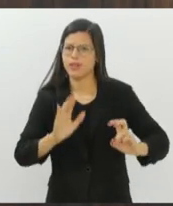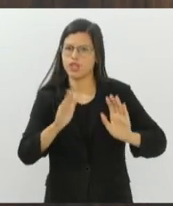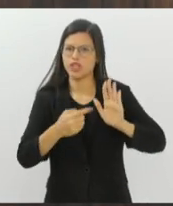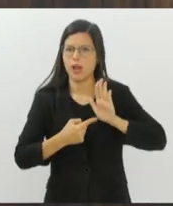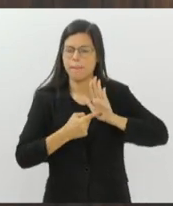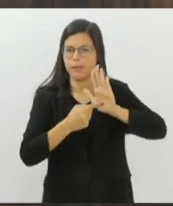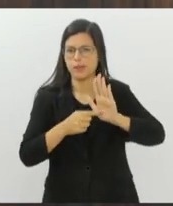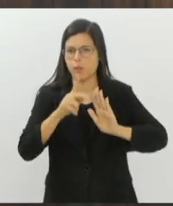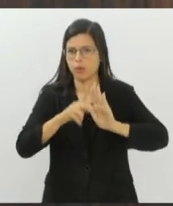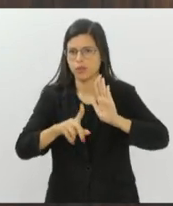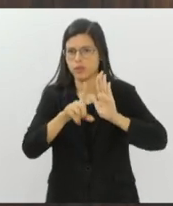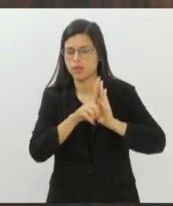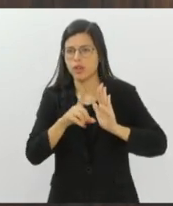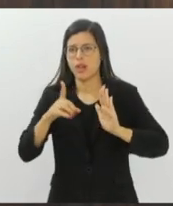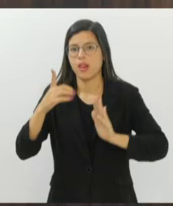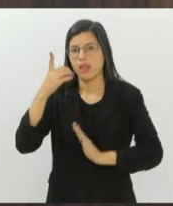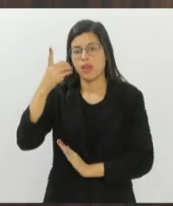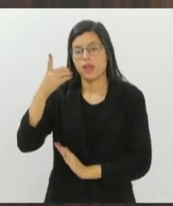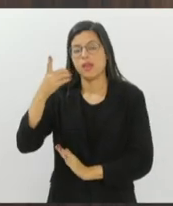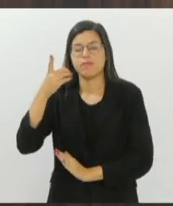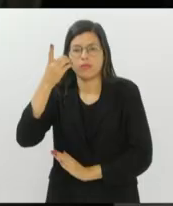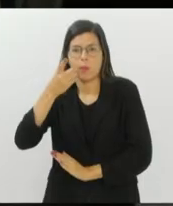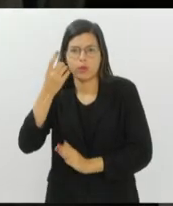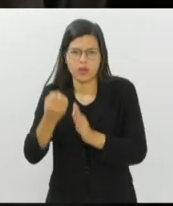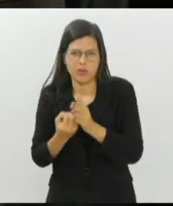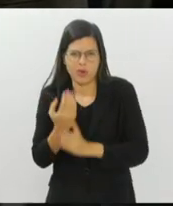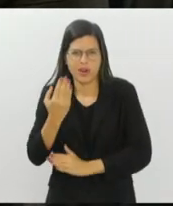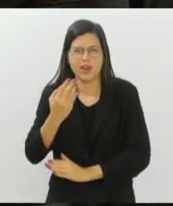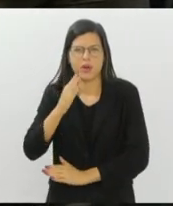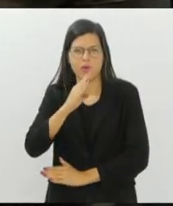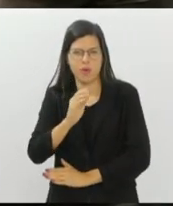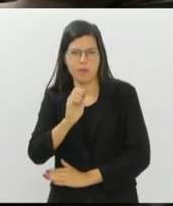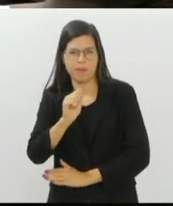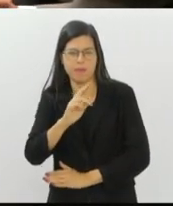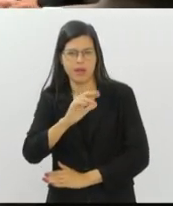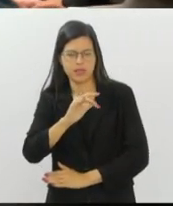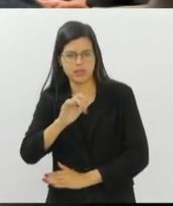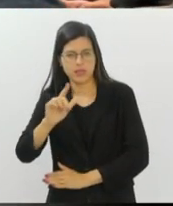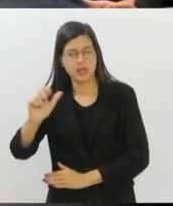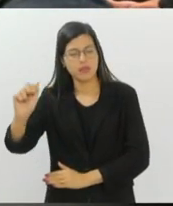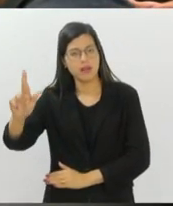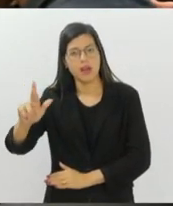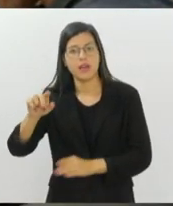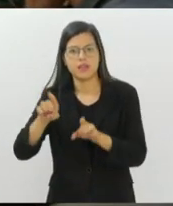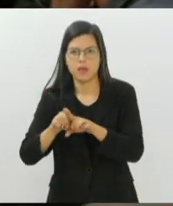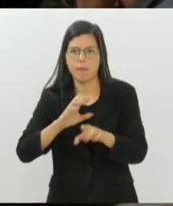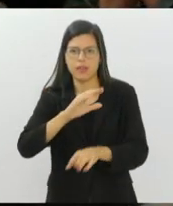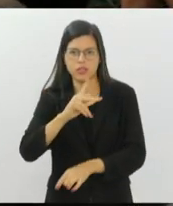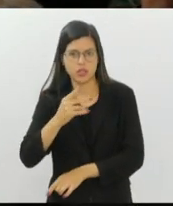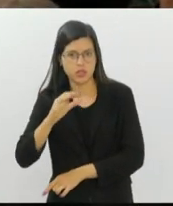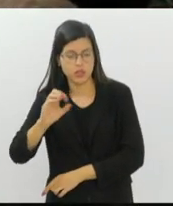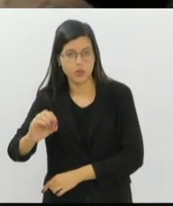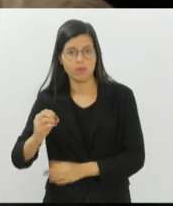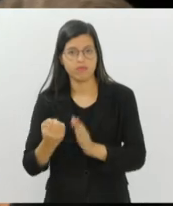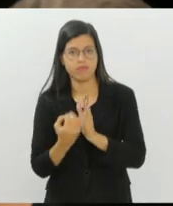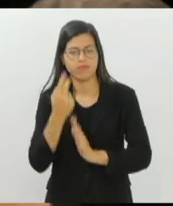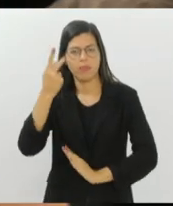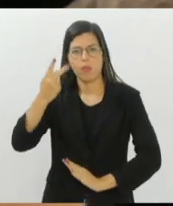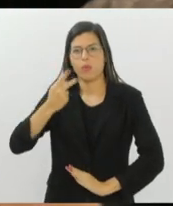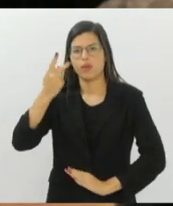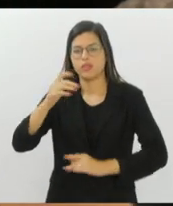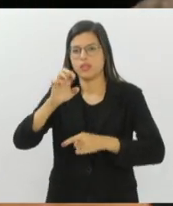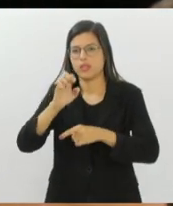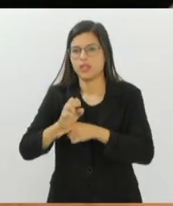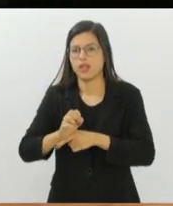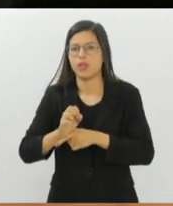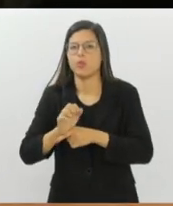de lei de autoria do presidente Rodrigo Bacelar e do deputado Chico Machado, para criar a política estadual de créditos